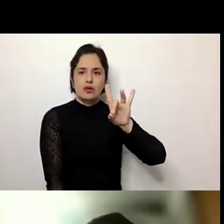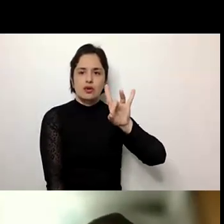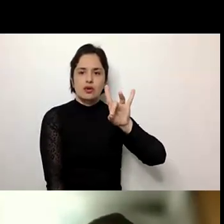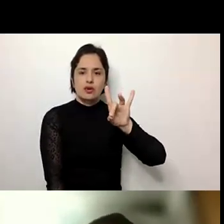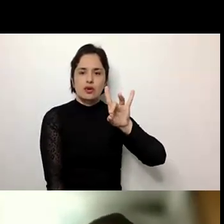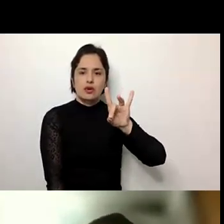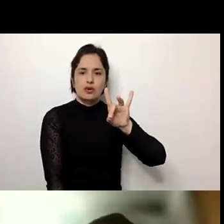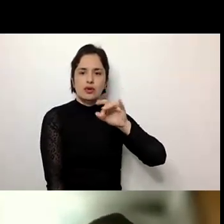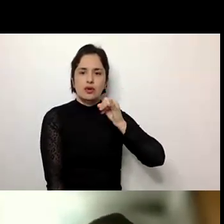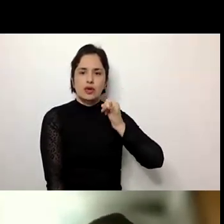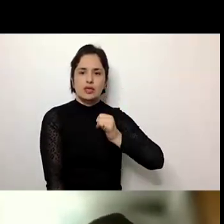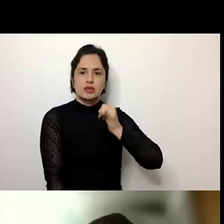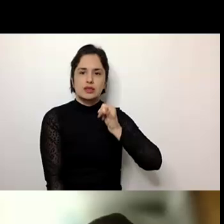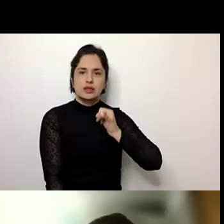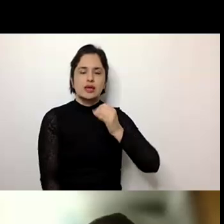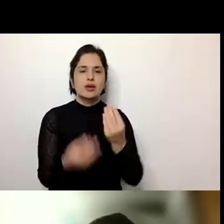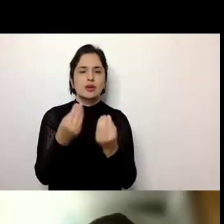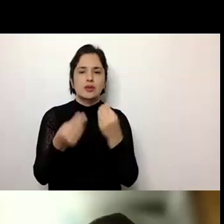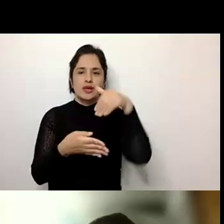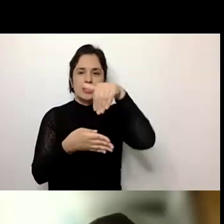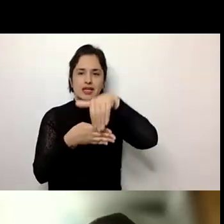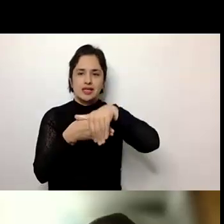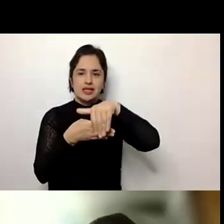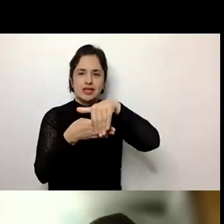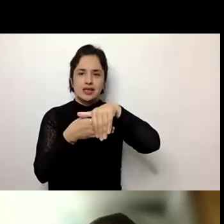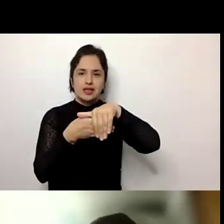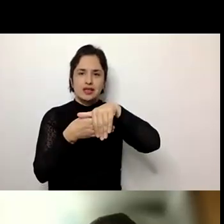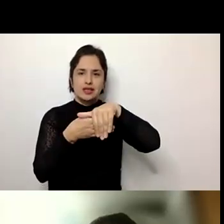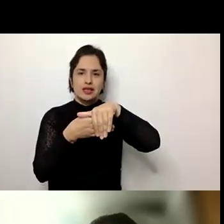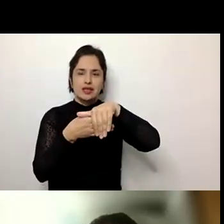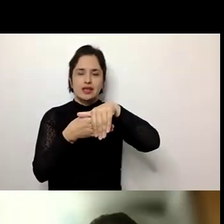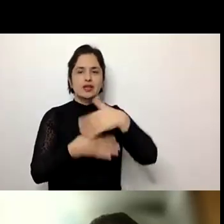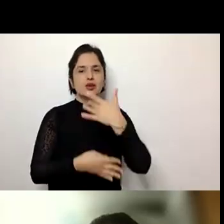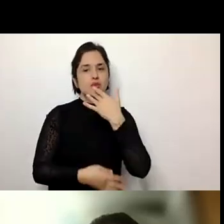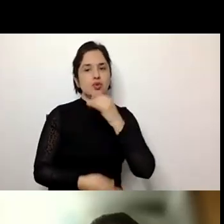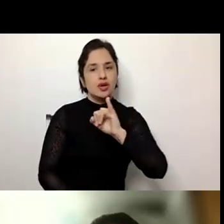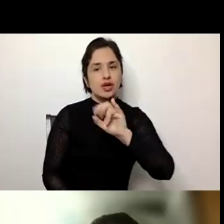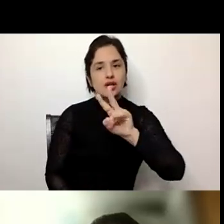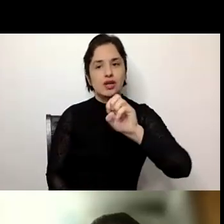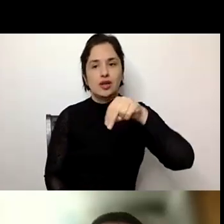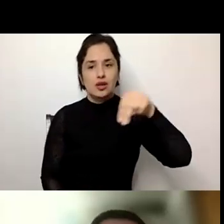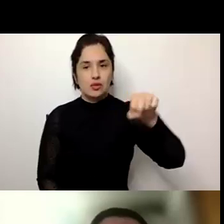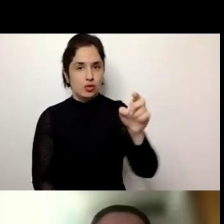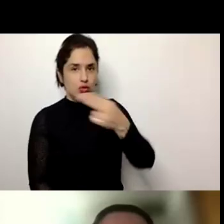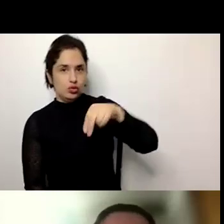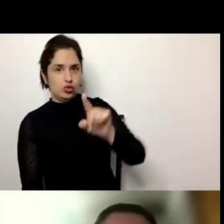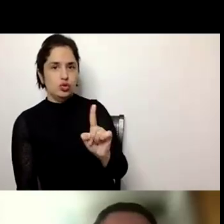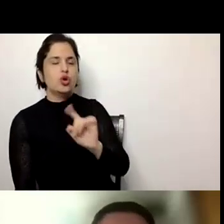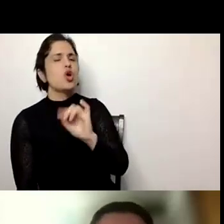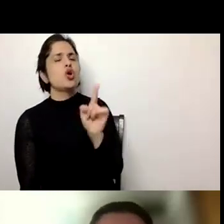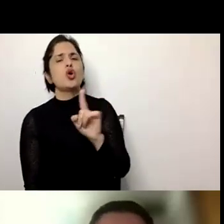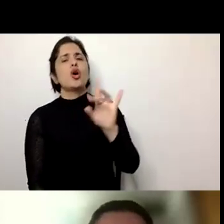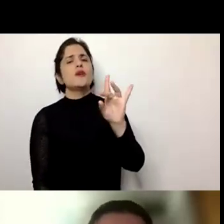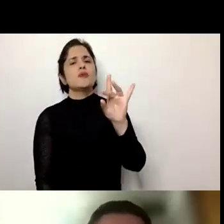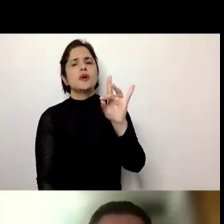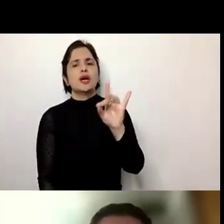Sim, ao parecer, buenas tardes, sim, porque é Ivone, não somos nós, não? Sim, é Ivone que se quedou pegada.